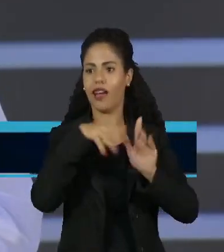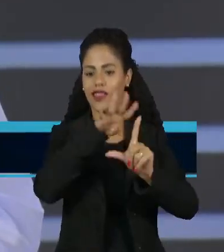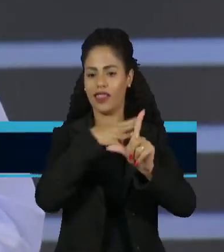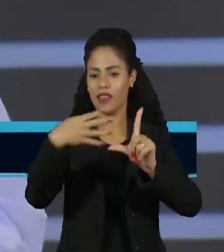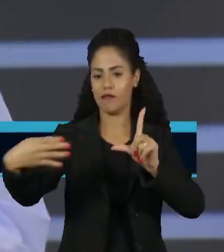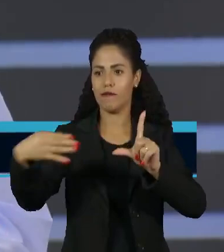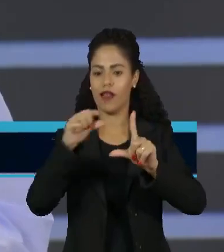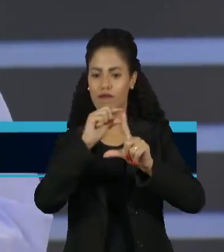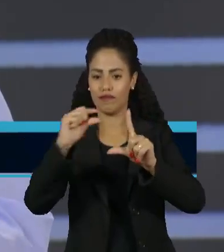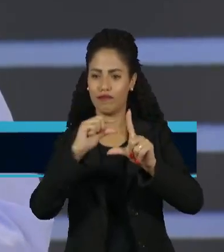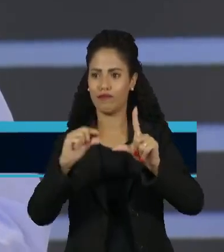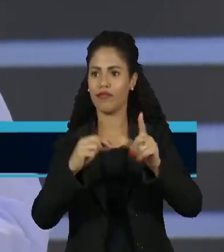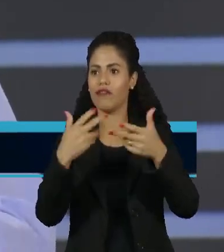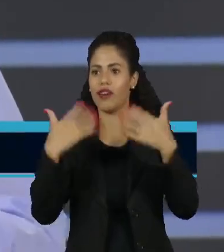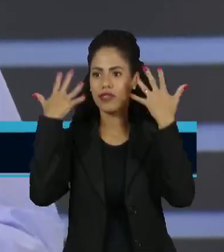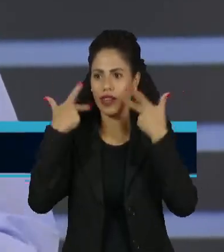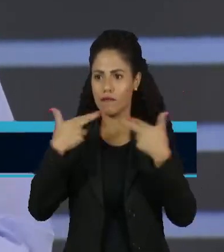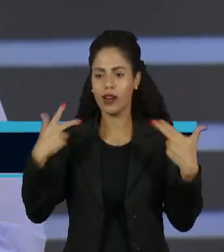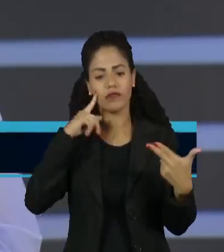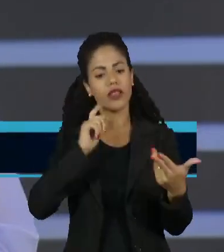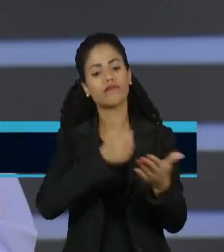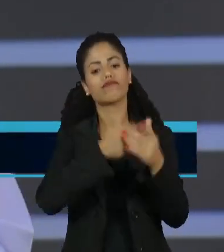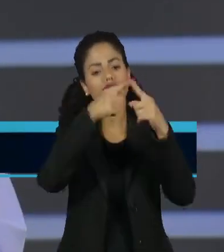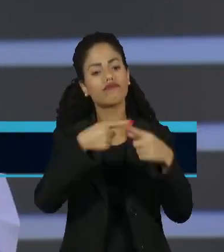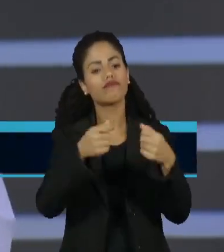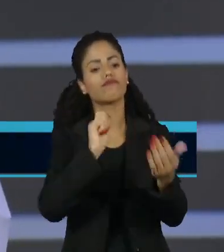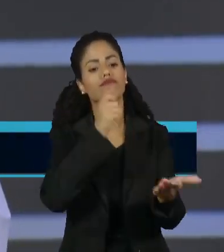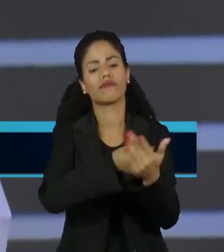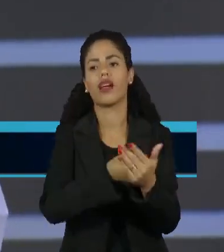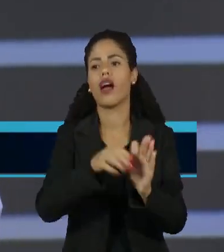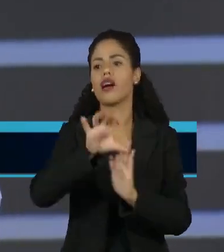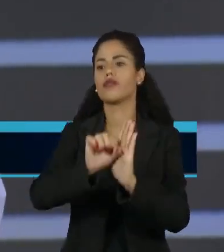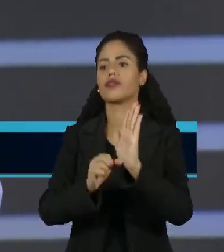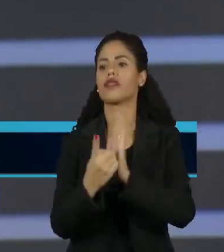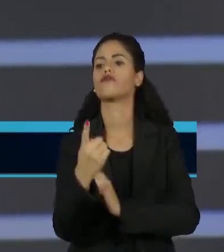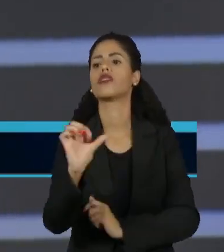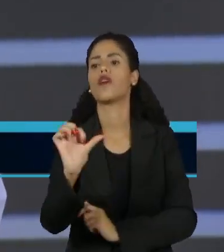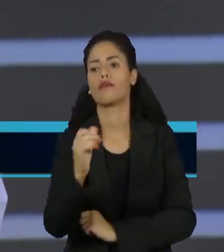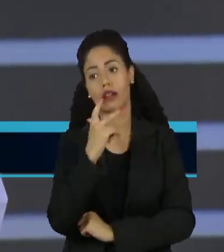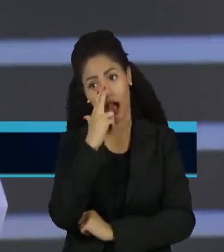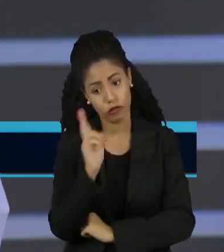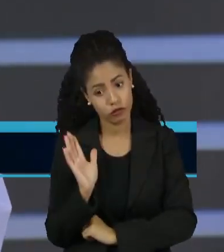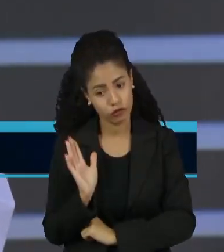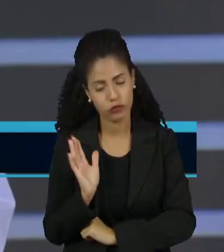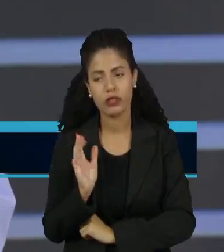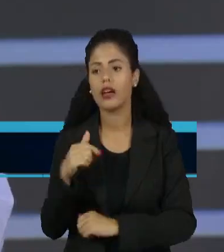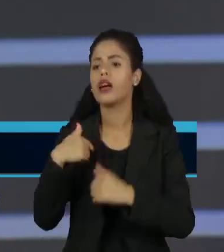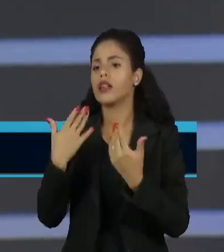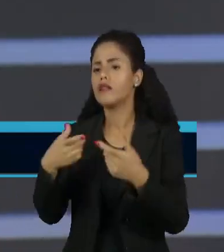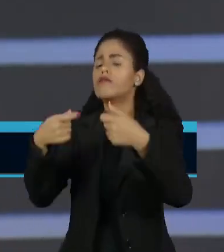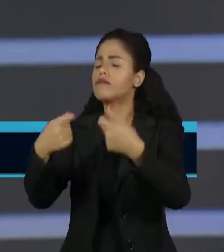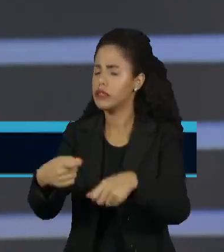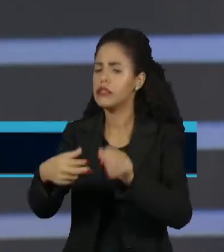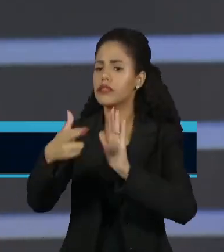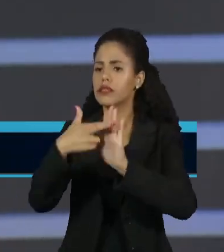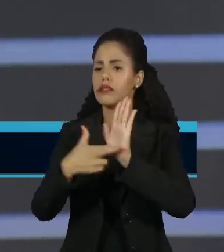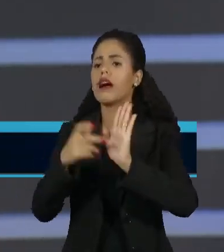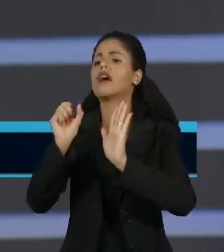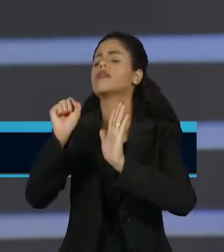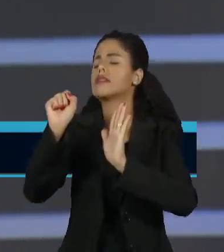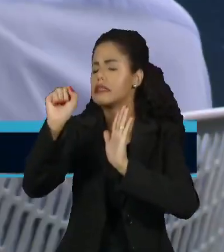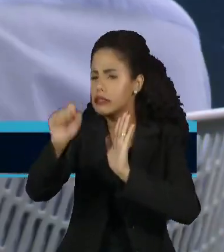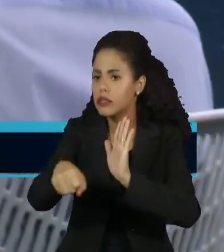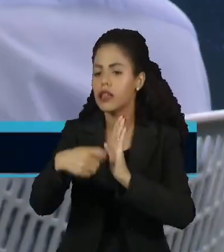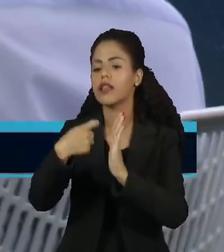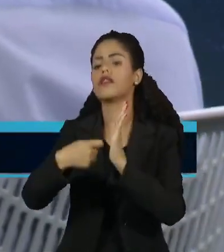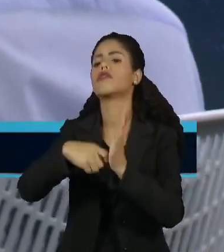princípio do século XX, se é que já não começou no século XIX. Então, eu acho que a saída é regulamentar e taxar. Eu acho que